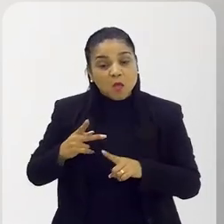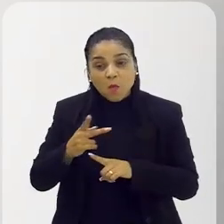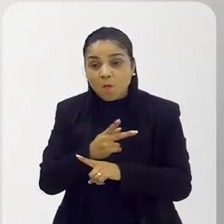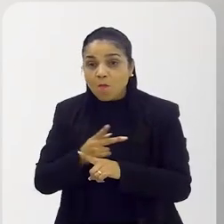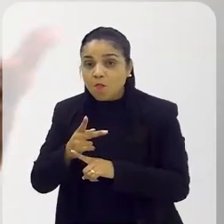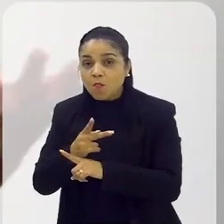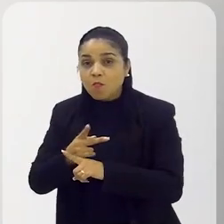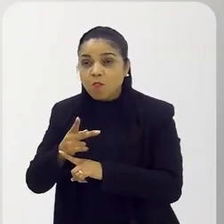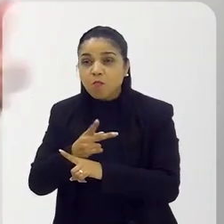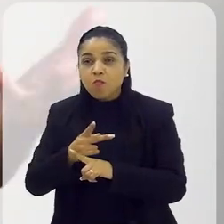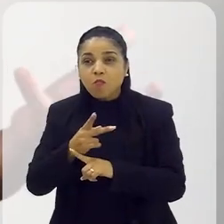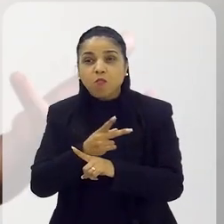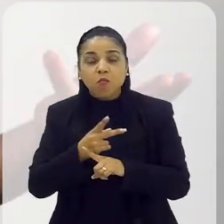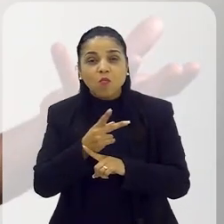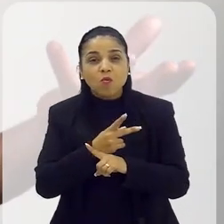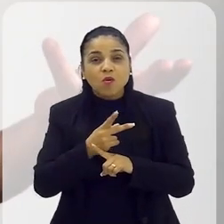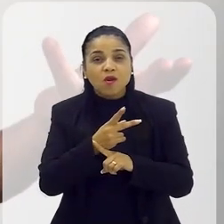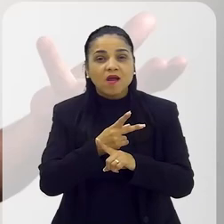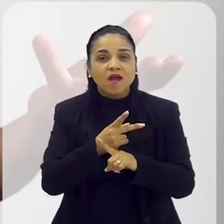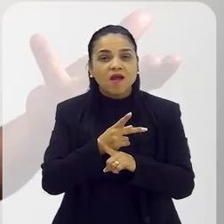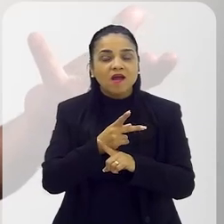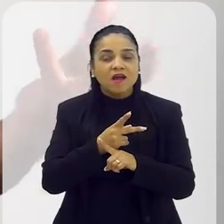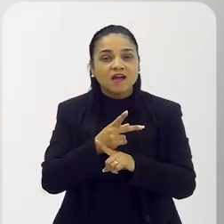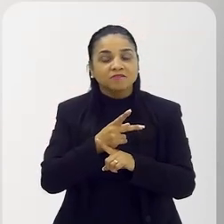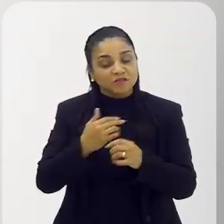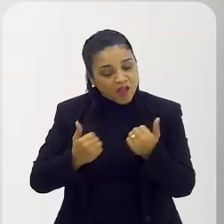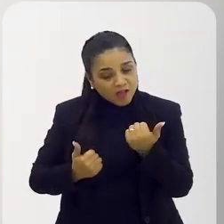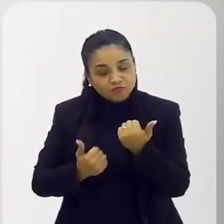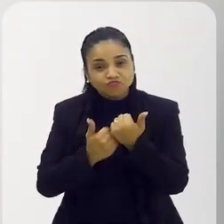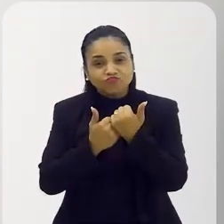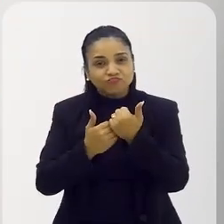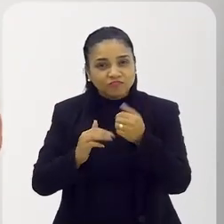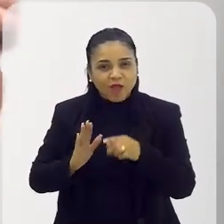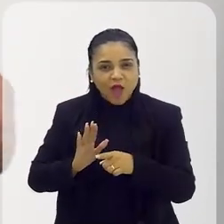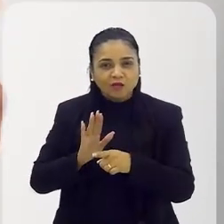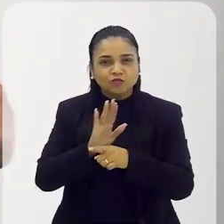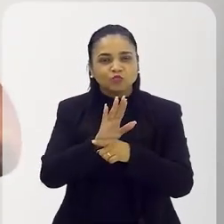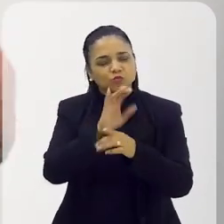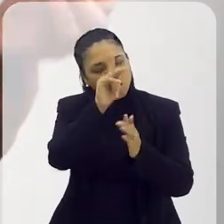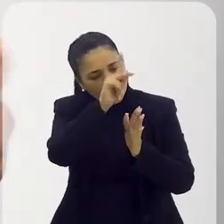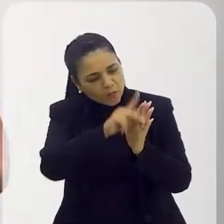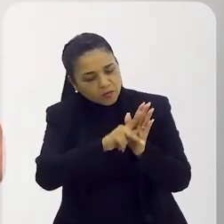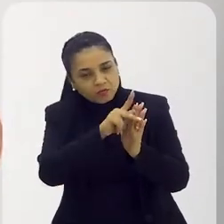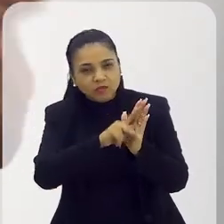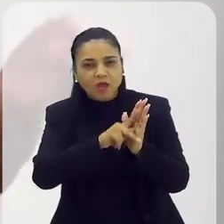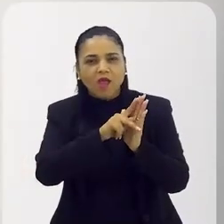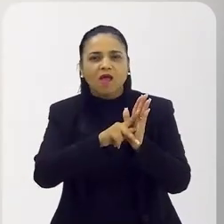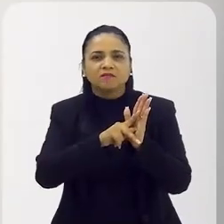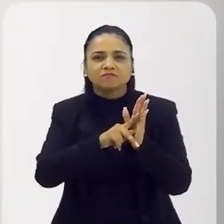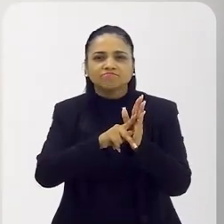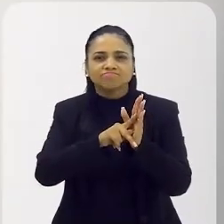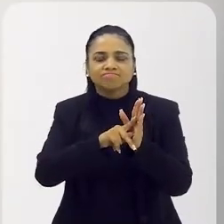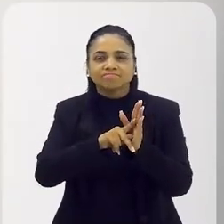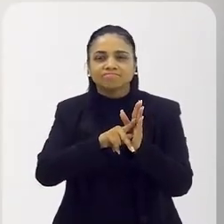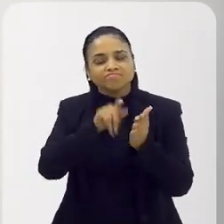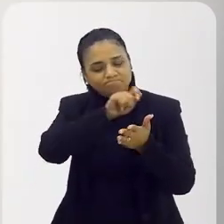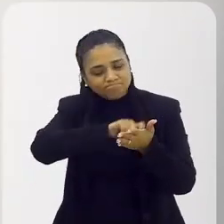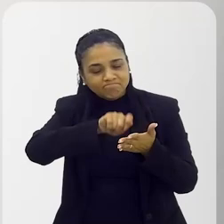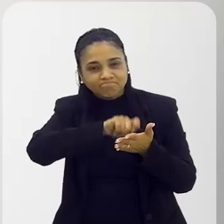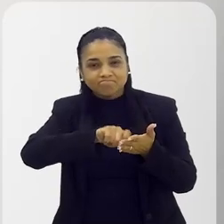e procurar, procurar, procurar quem ajude a montar os projetos, a fazer os projetos.